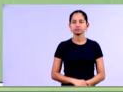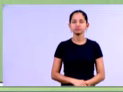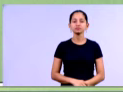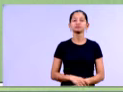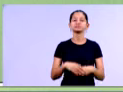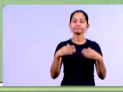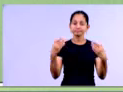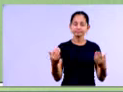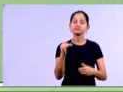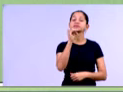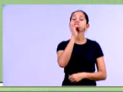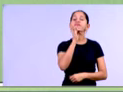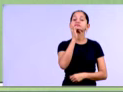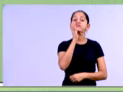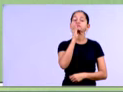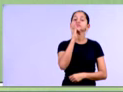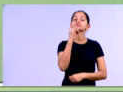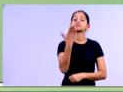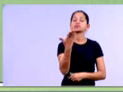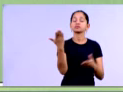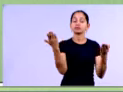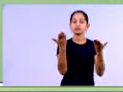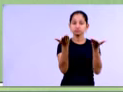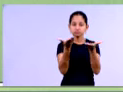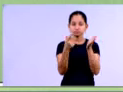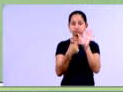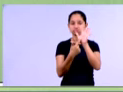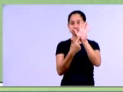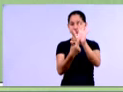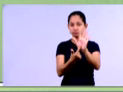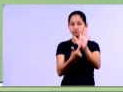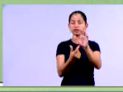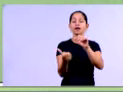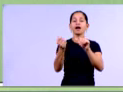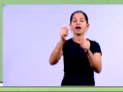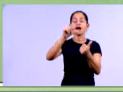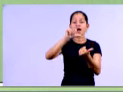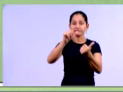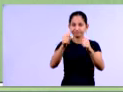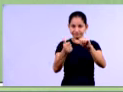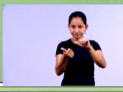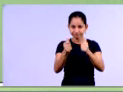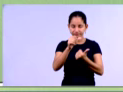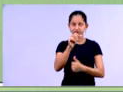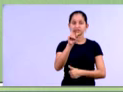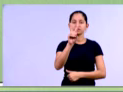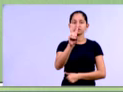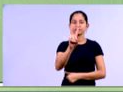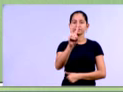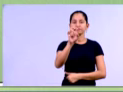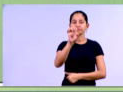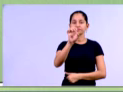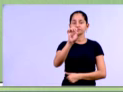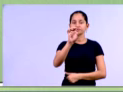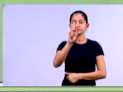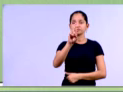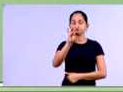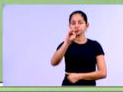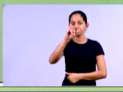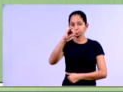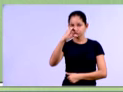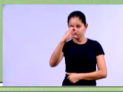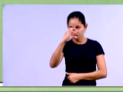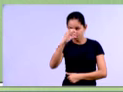Então, no nosso exemplo aqui, para exemplificarmos a análise vertical do balanço patrimonial, né, nós estamos ainda na análise vertical